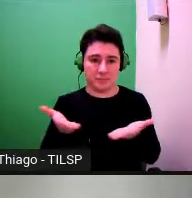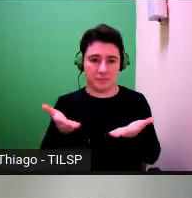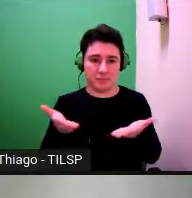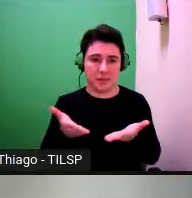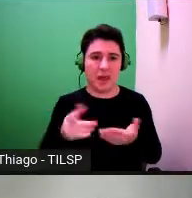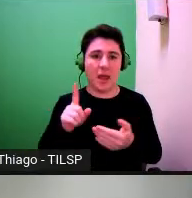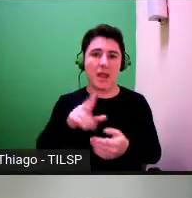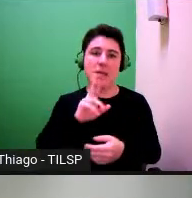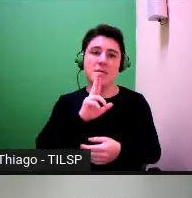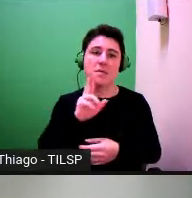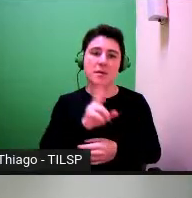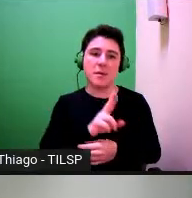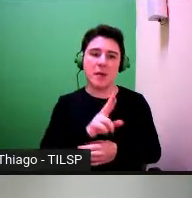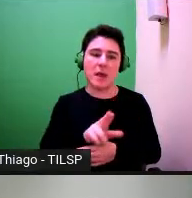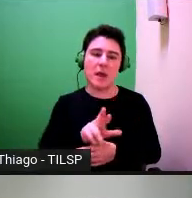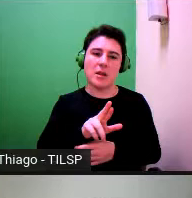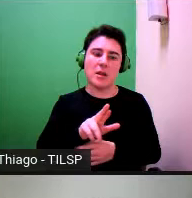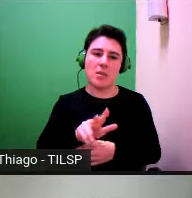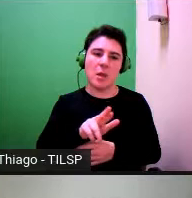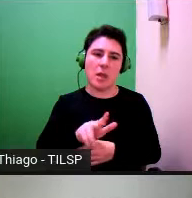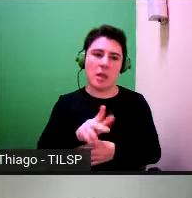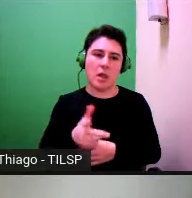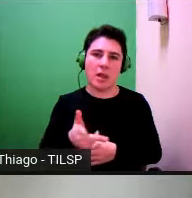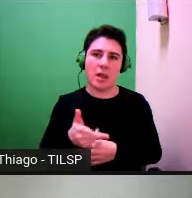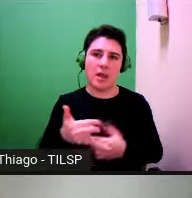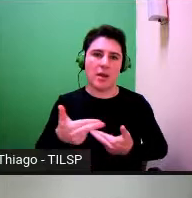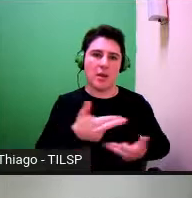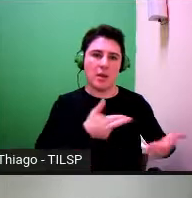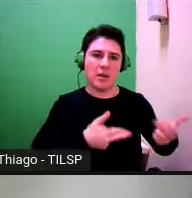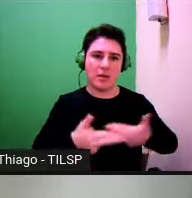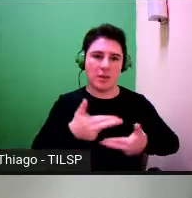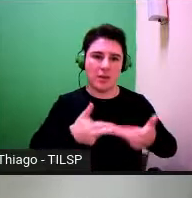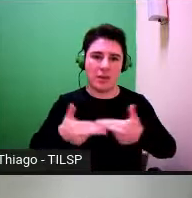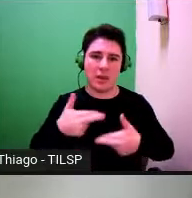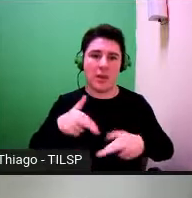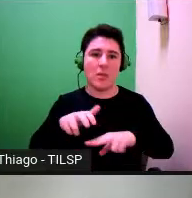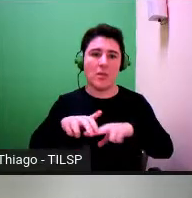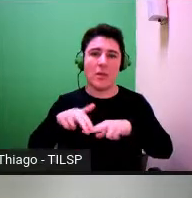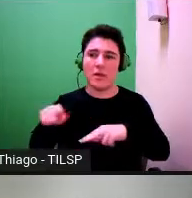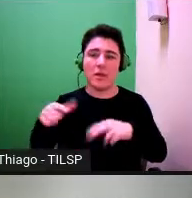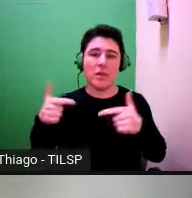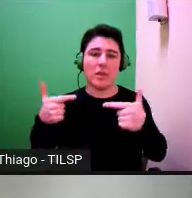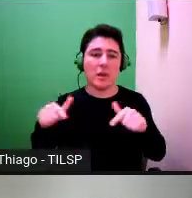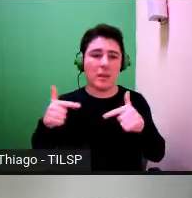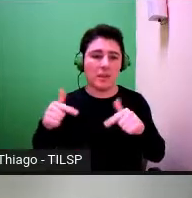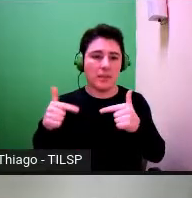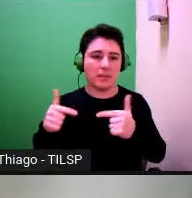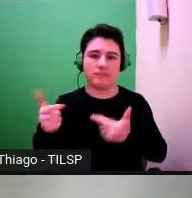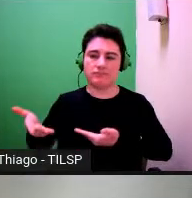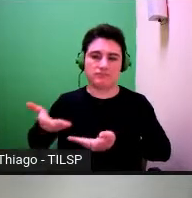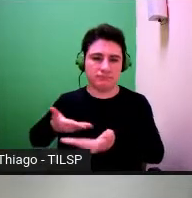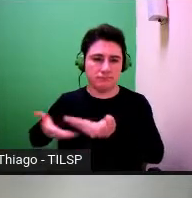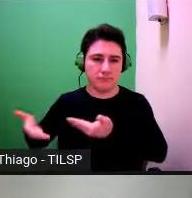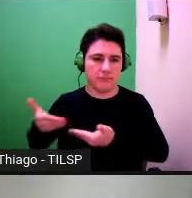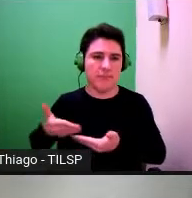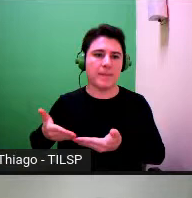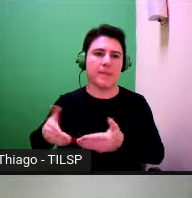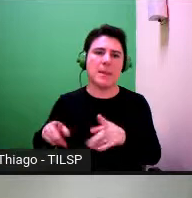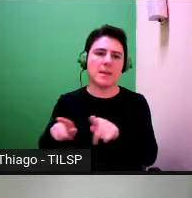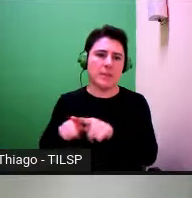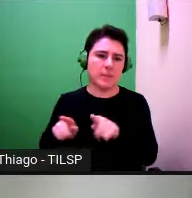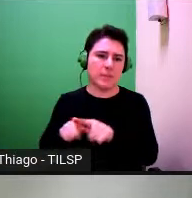resultante, não é uma reflexão individual, é uma reflexão que resulta de um trabalho partilhado e em larga medida